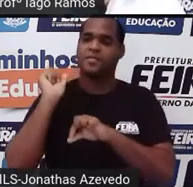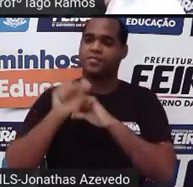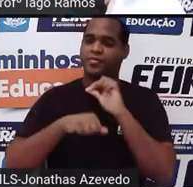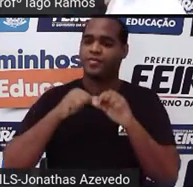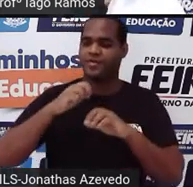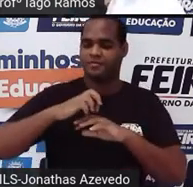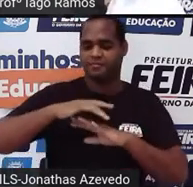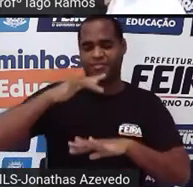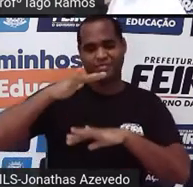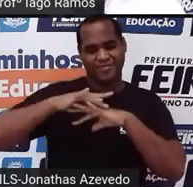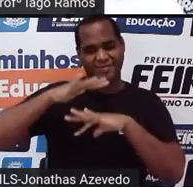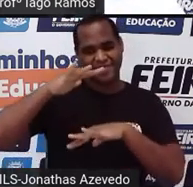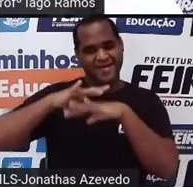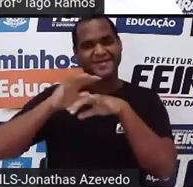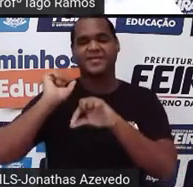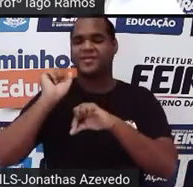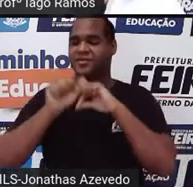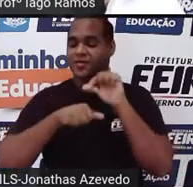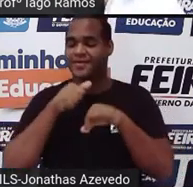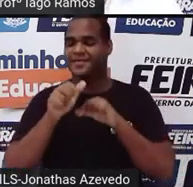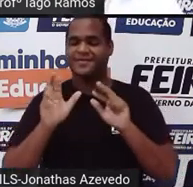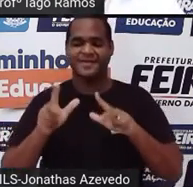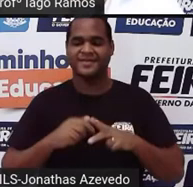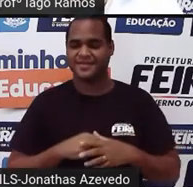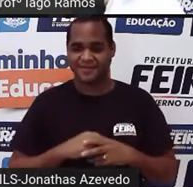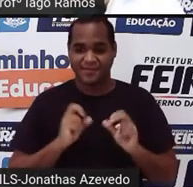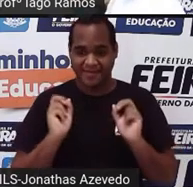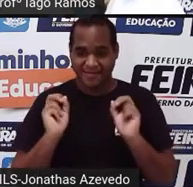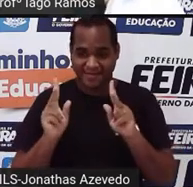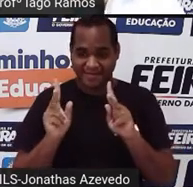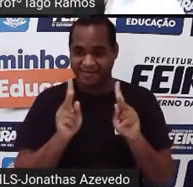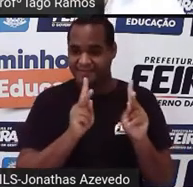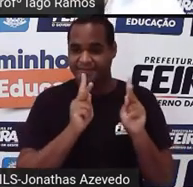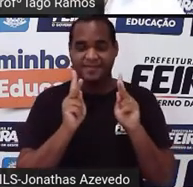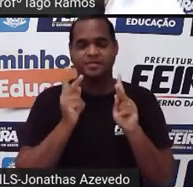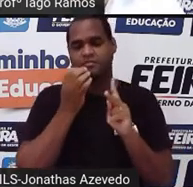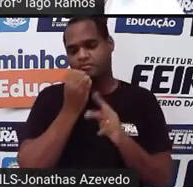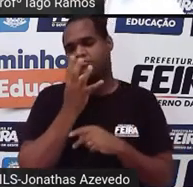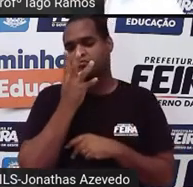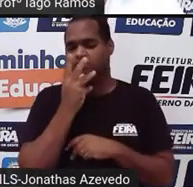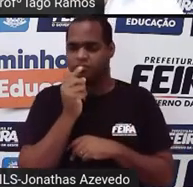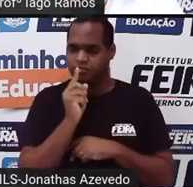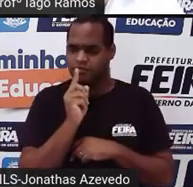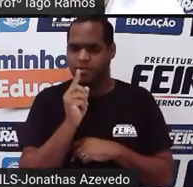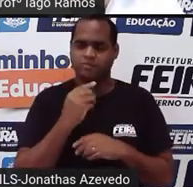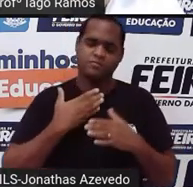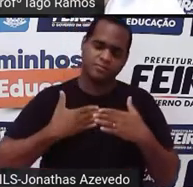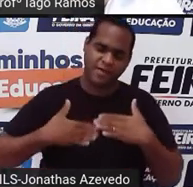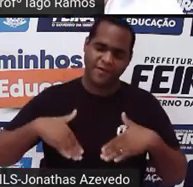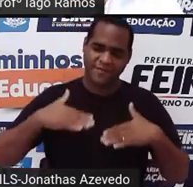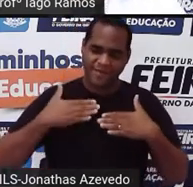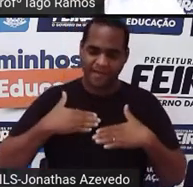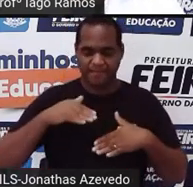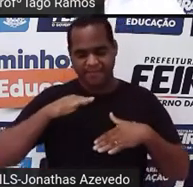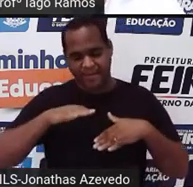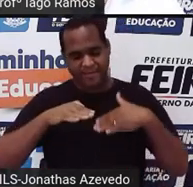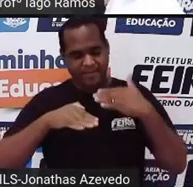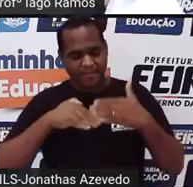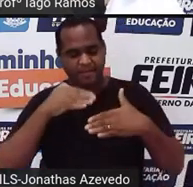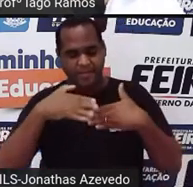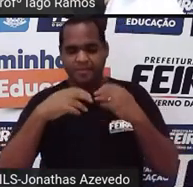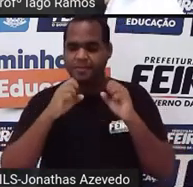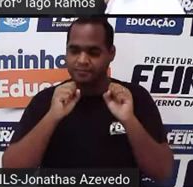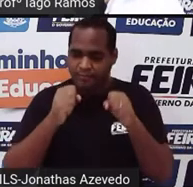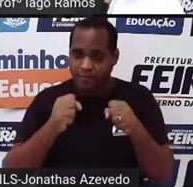capacidade ou o contrário, tá bom? Mas vamos devagarzinho, um passo de cada vez, que eu tenho